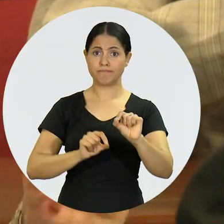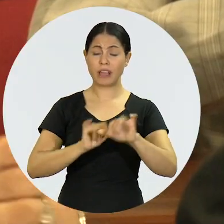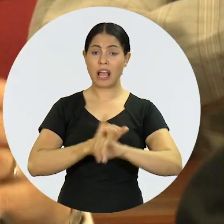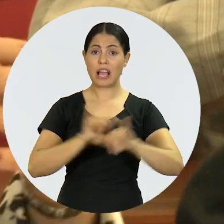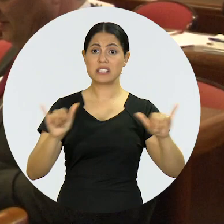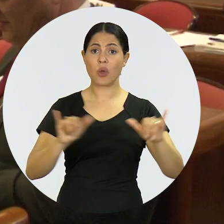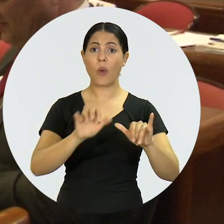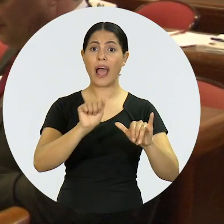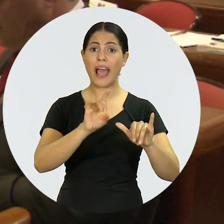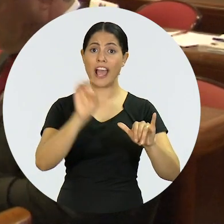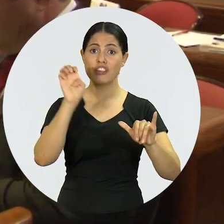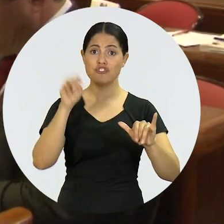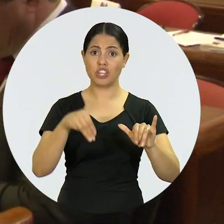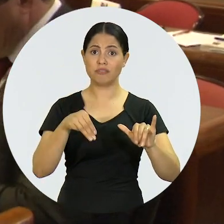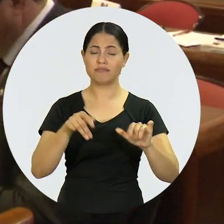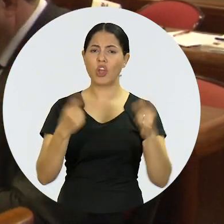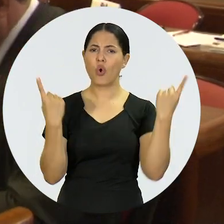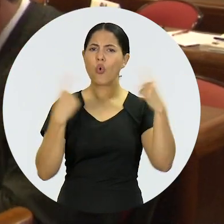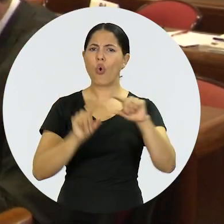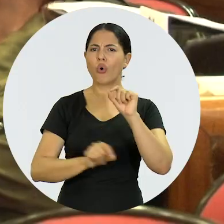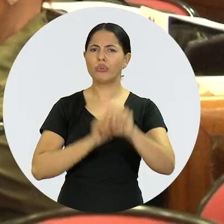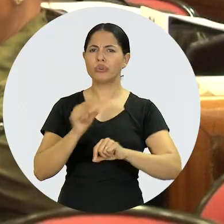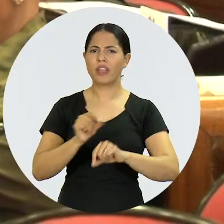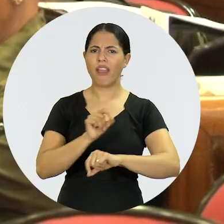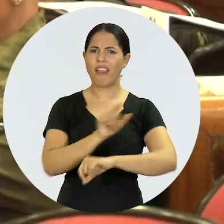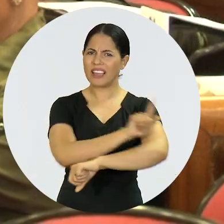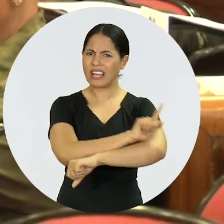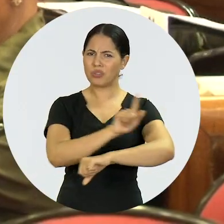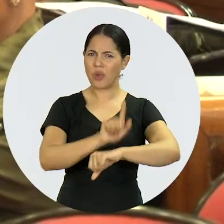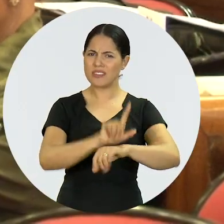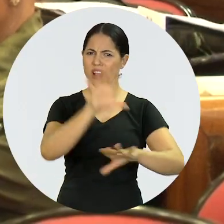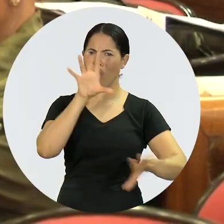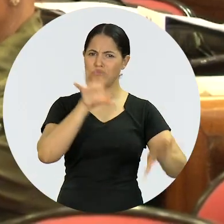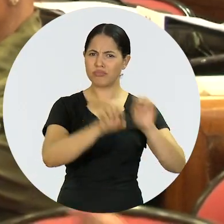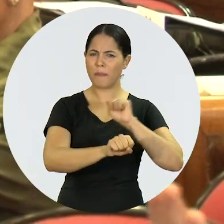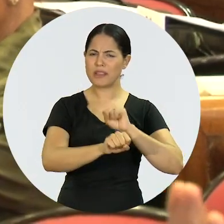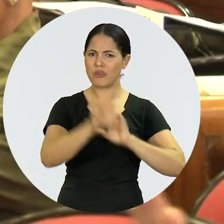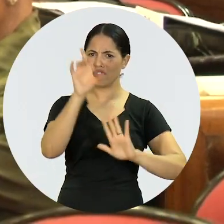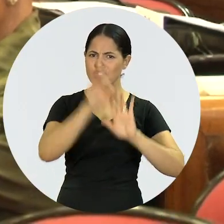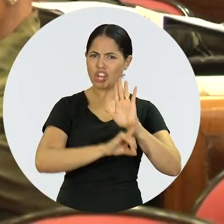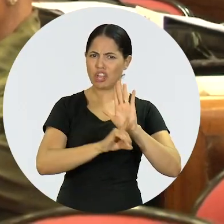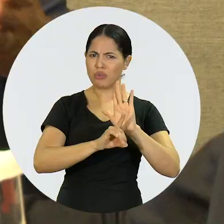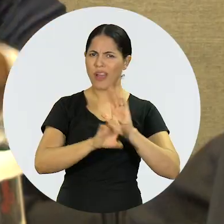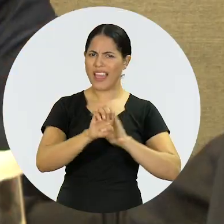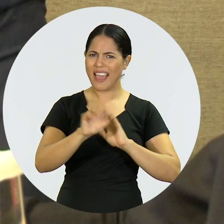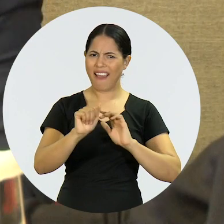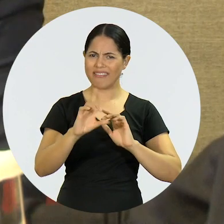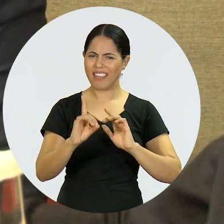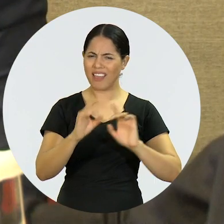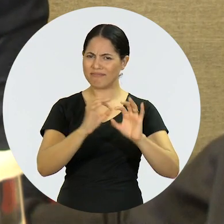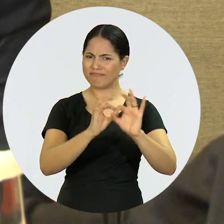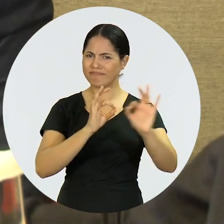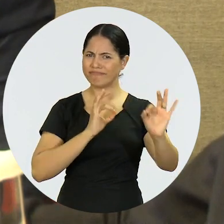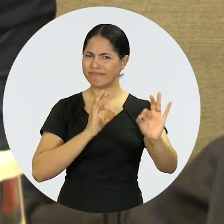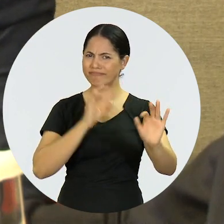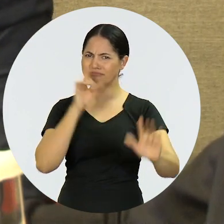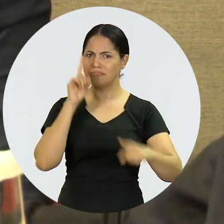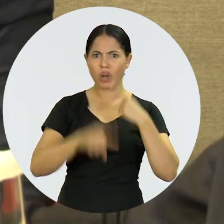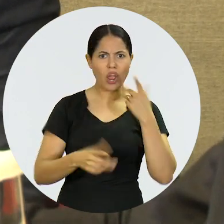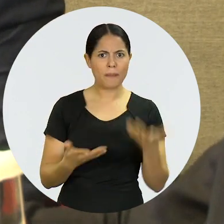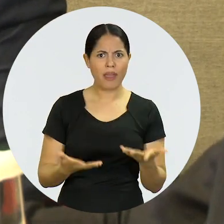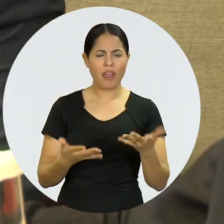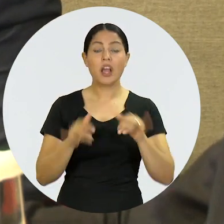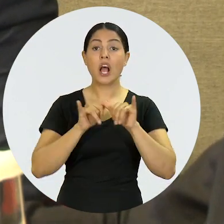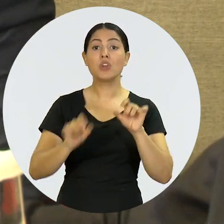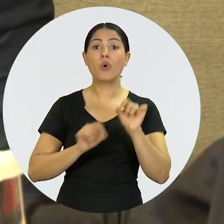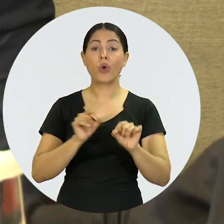Conselho Pleno da Ordem. Uma ação direta de inconstitucionalidade contra a graduação em direito à distância. Segundo o presidente da comissão, Marcos